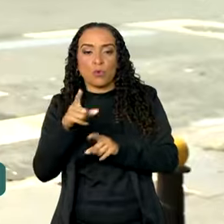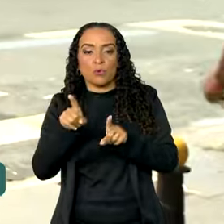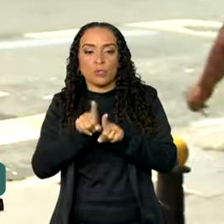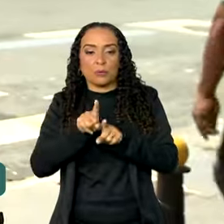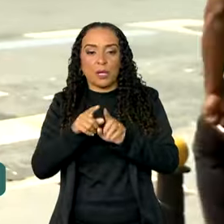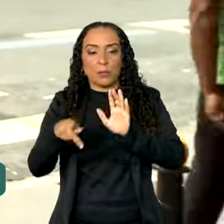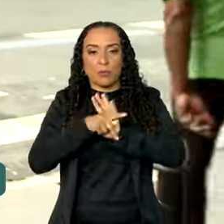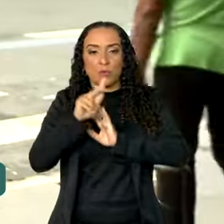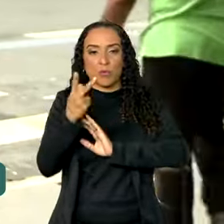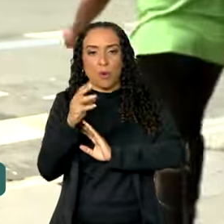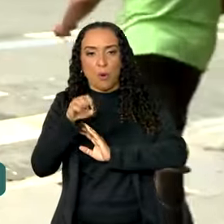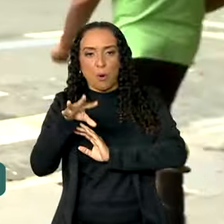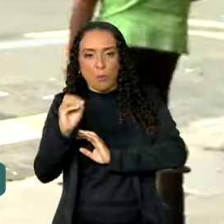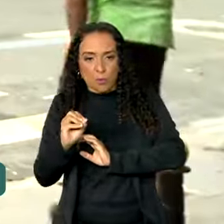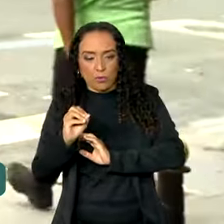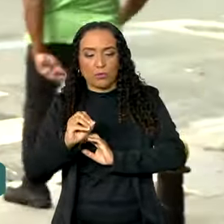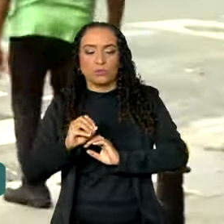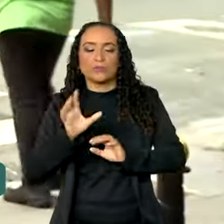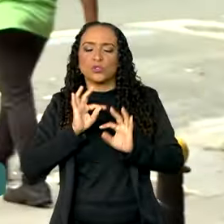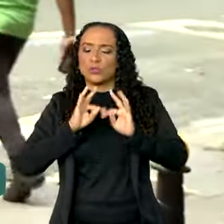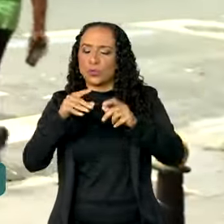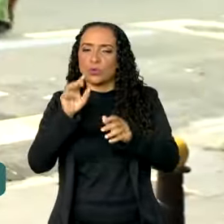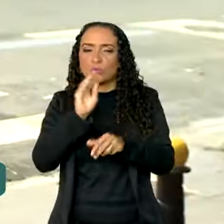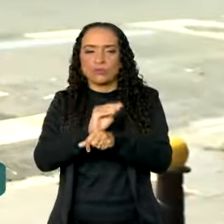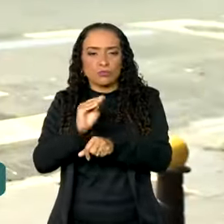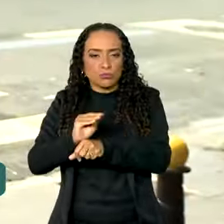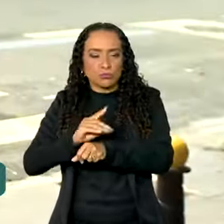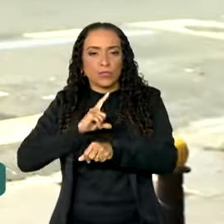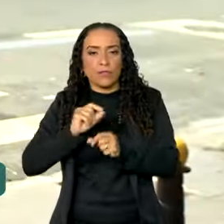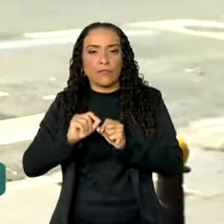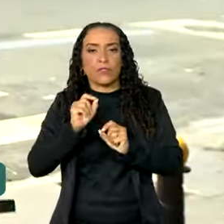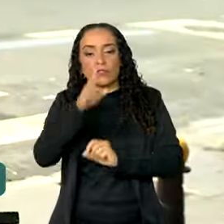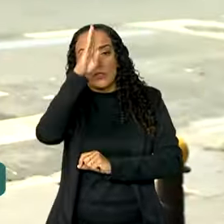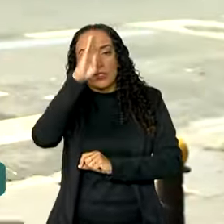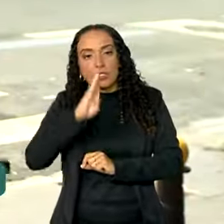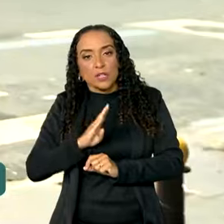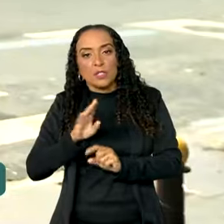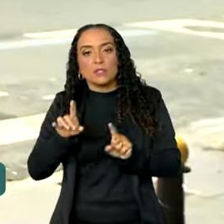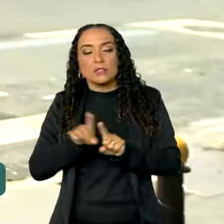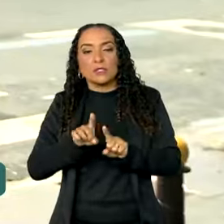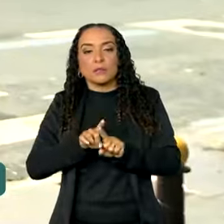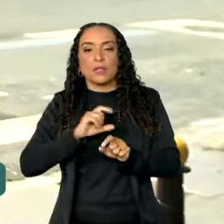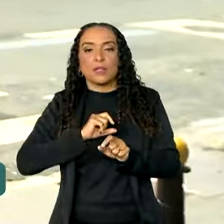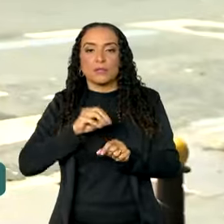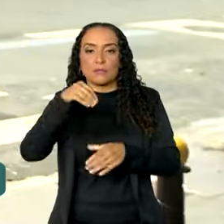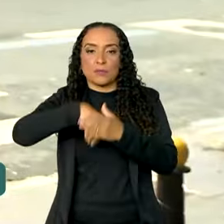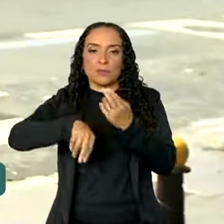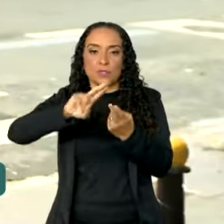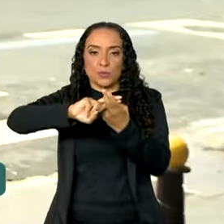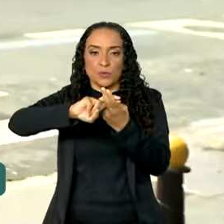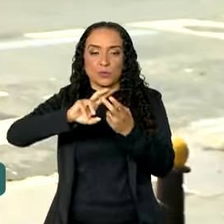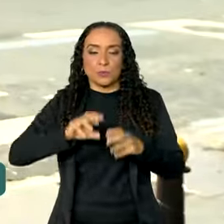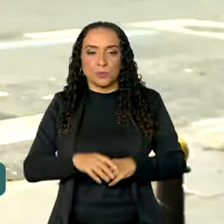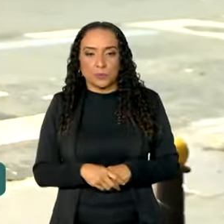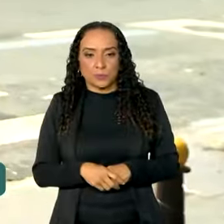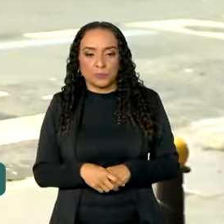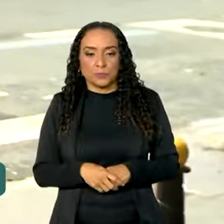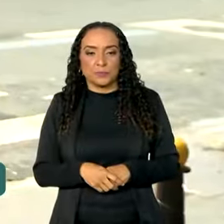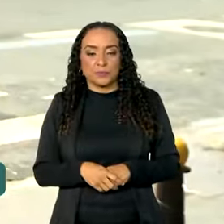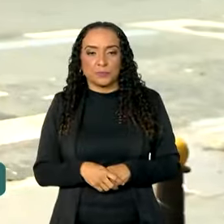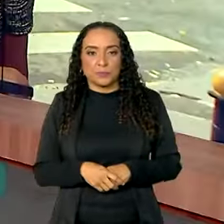hormonais. Lembrando que todos esses tratamentos são feitos de forma gratuita e cobertos pelo sistema público de saúde.